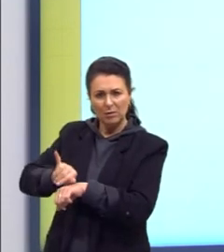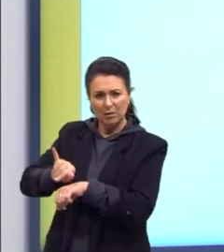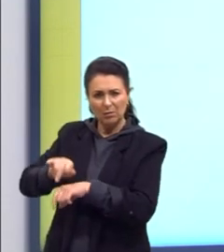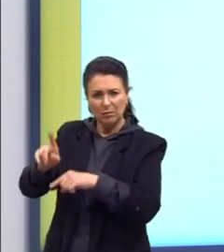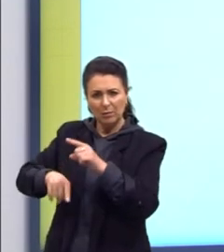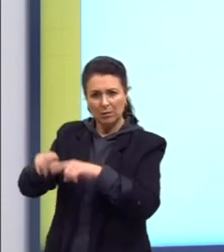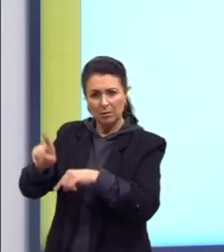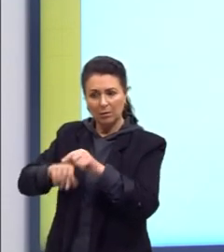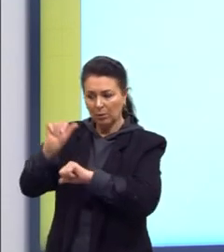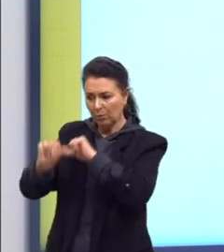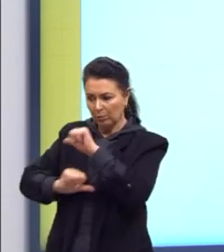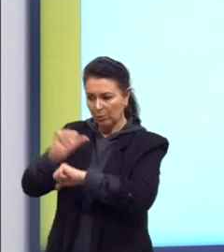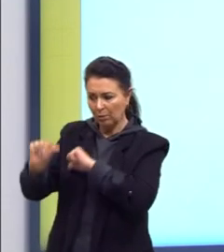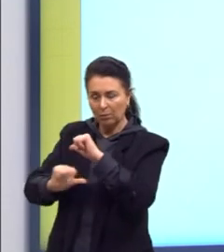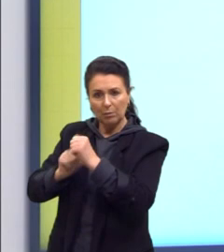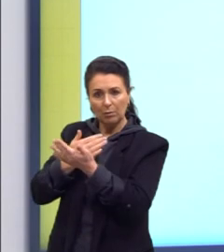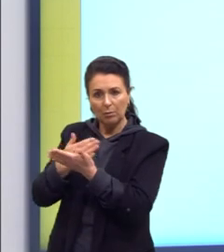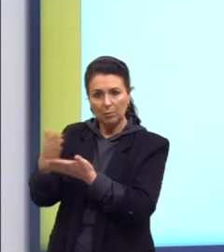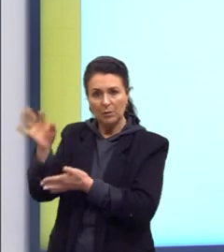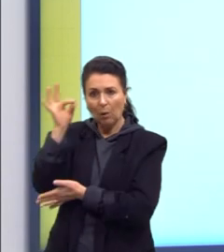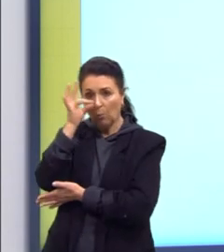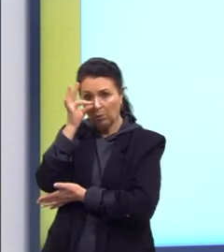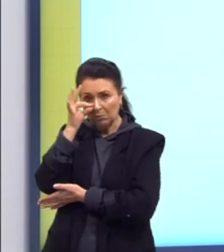camundongos.